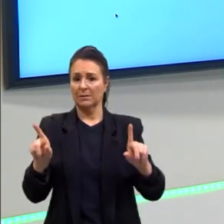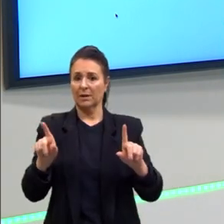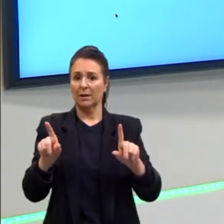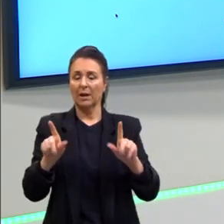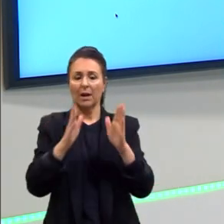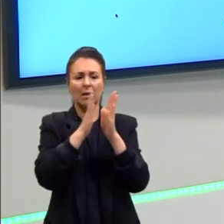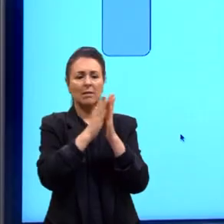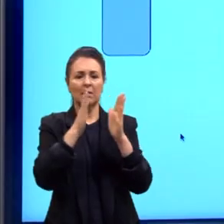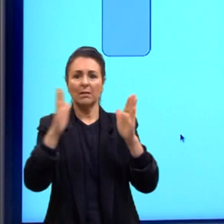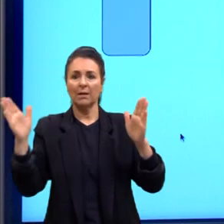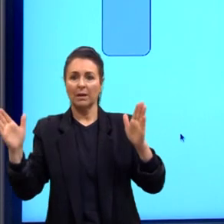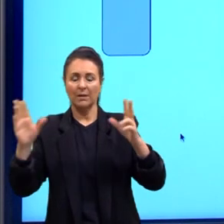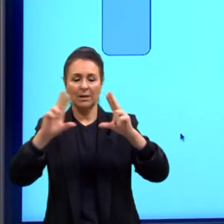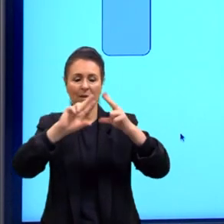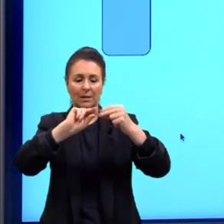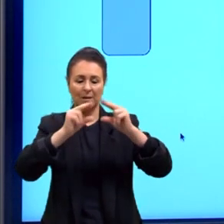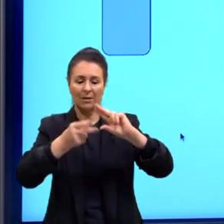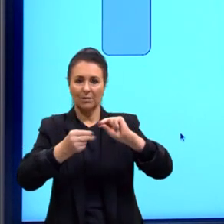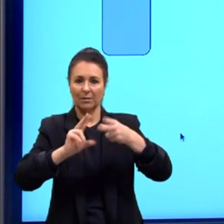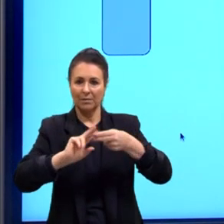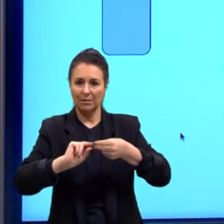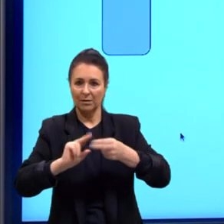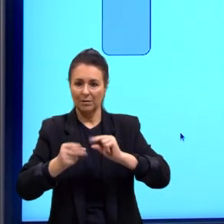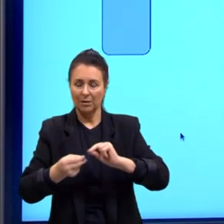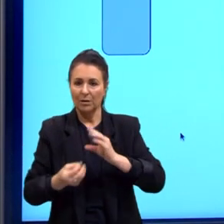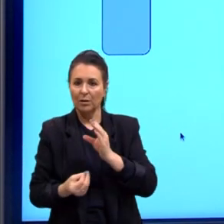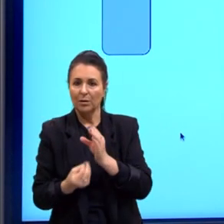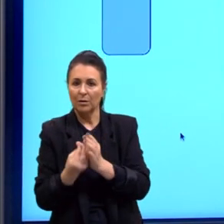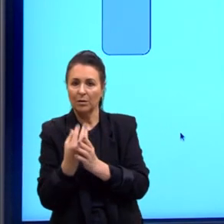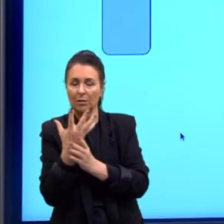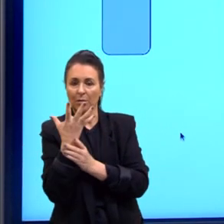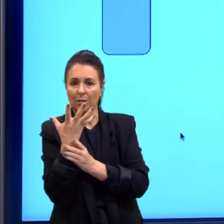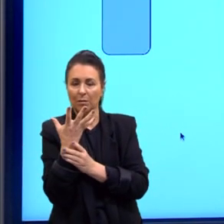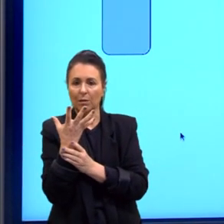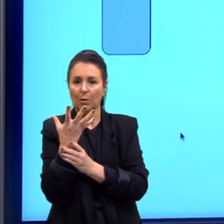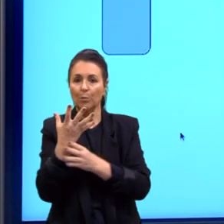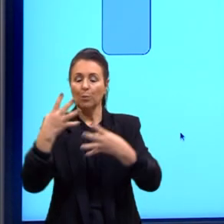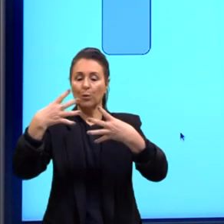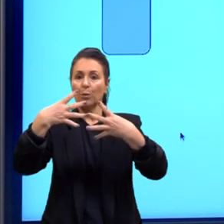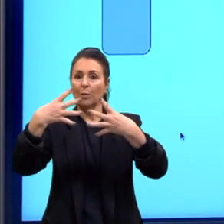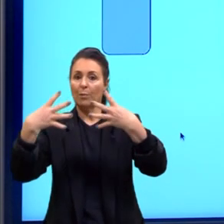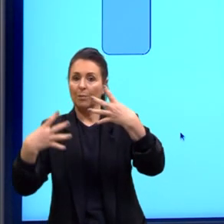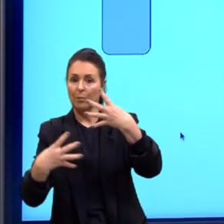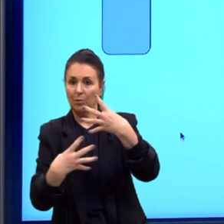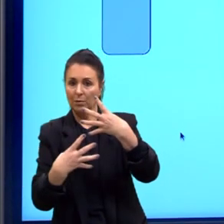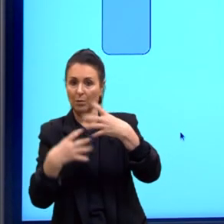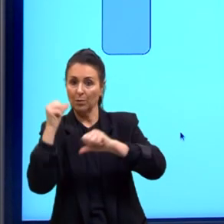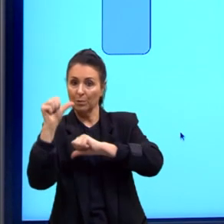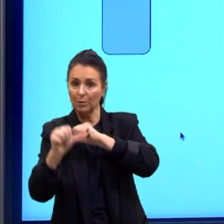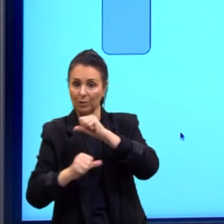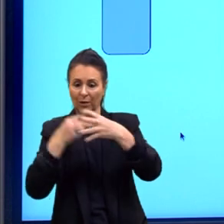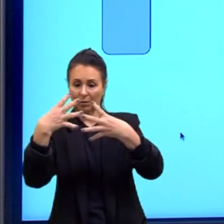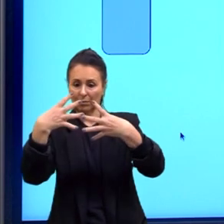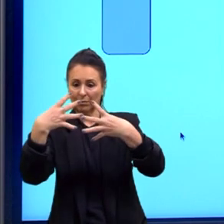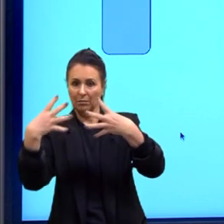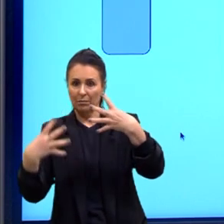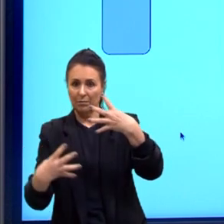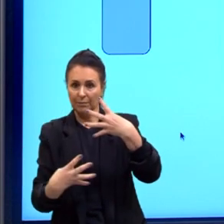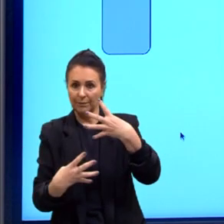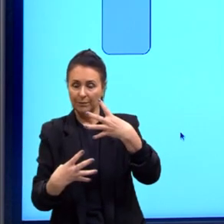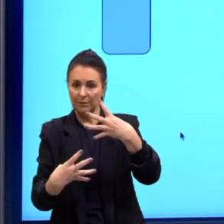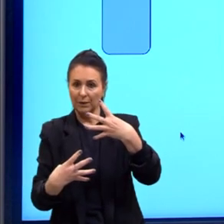sequência nucleotídica, originadas por mutação. Então, as mutações